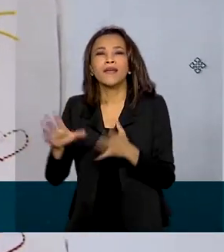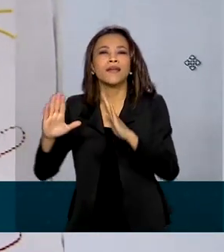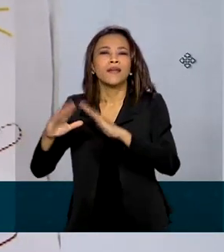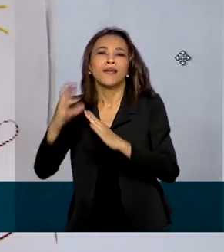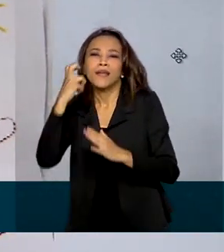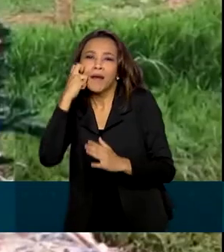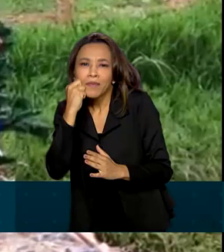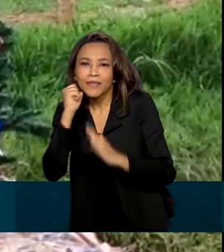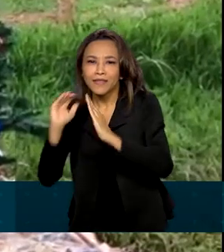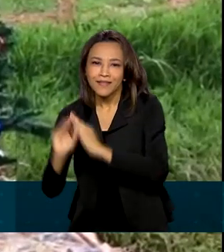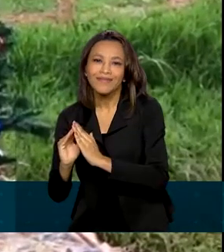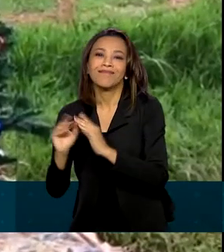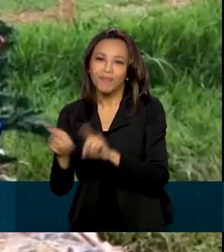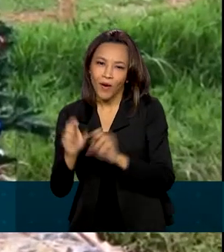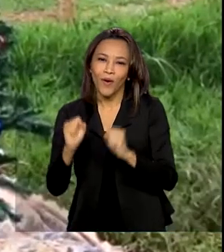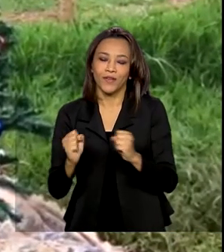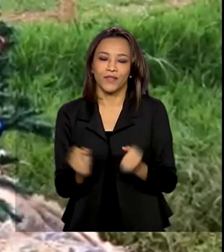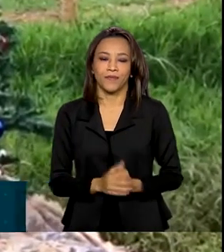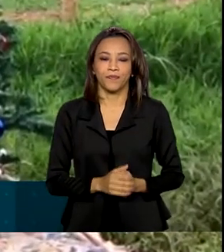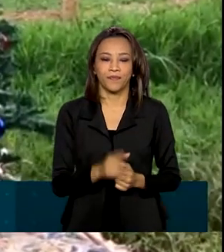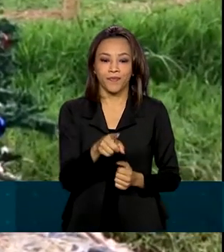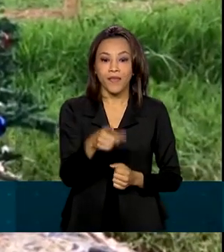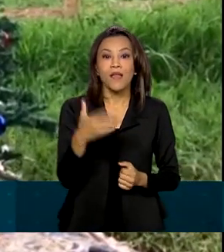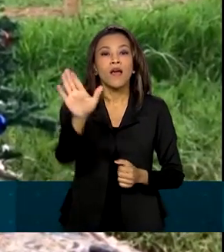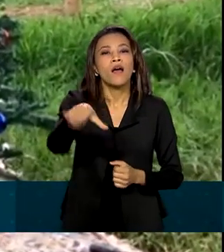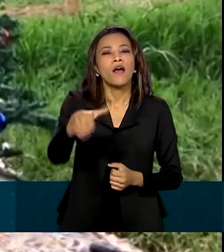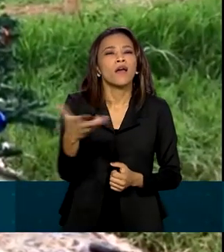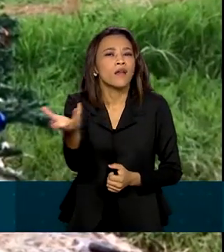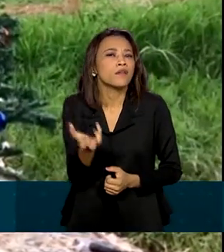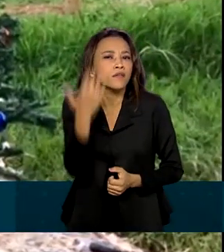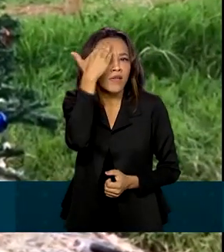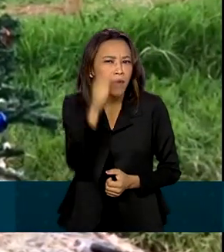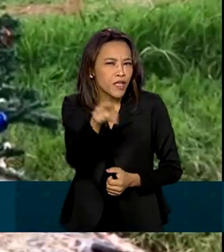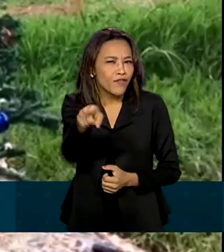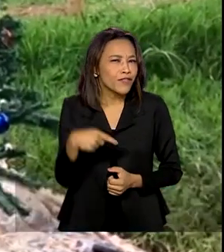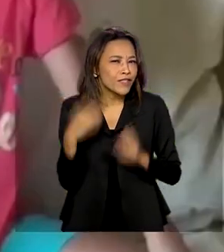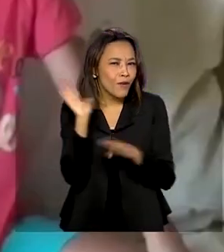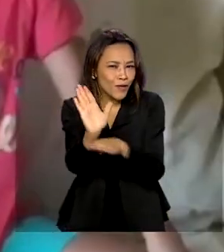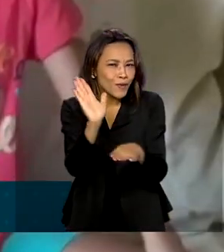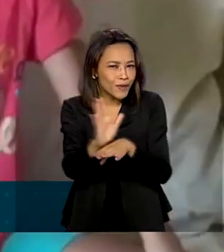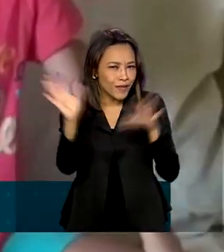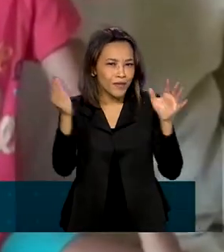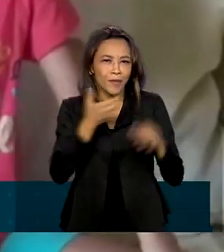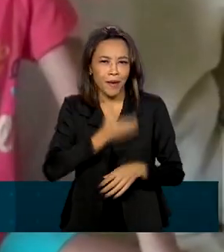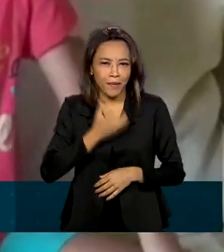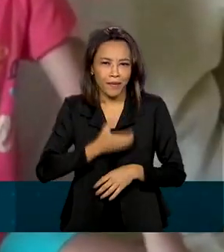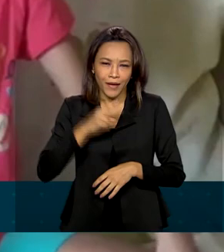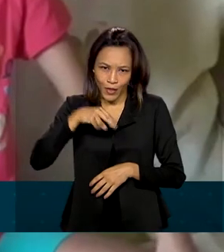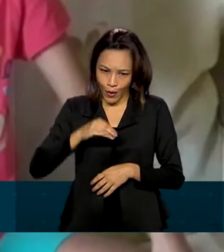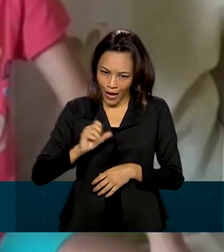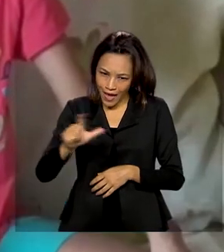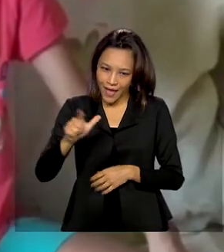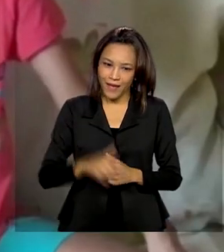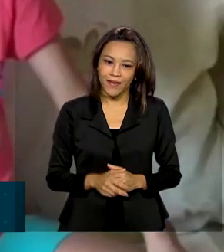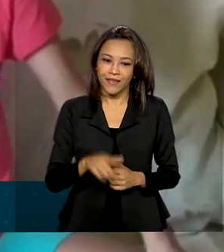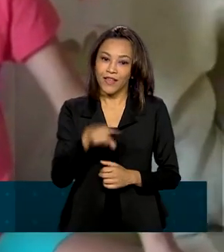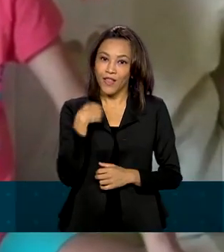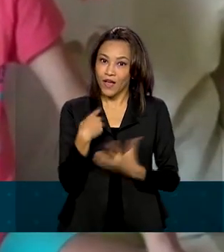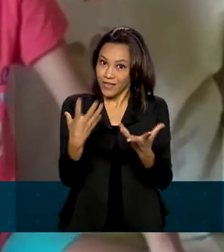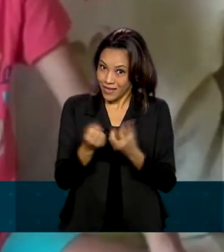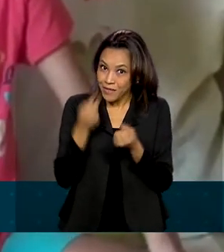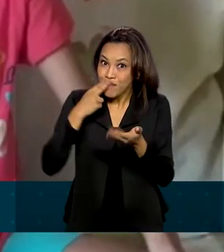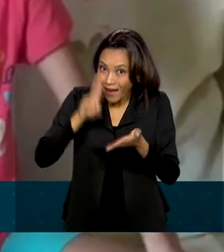e abrigos. Fiquei muito feliz em saber que vocês estão ajudando o Papai Noel. Papai Noel, o senhor recebeu essas